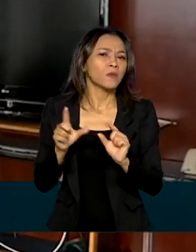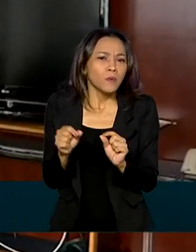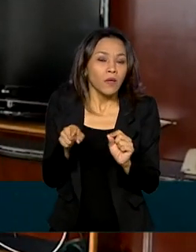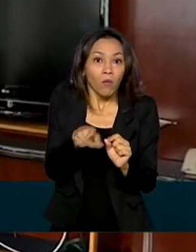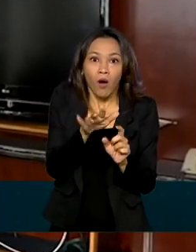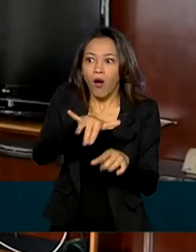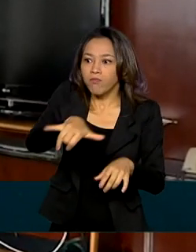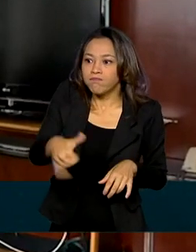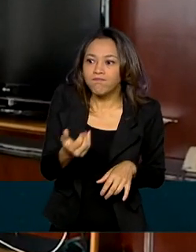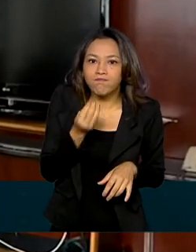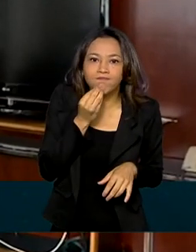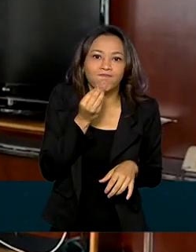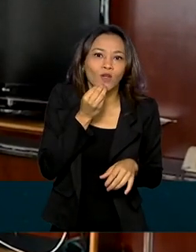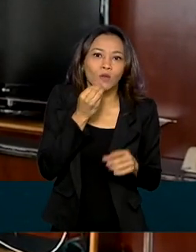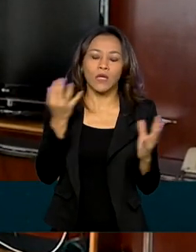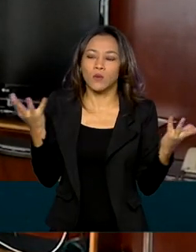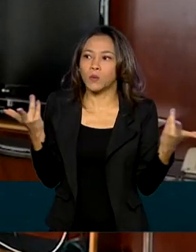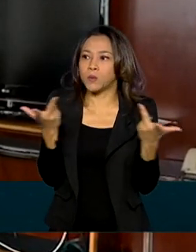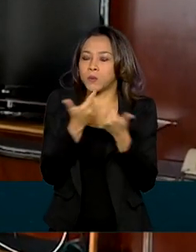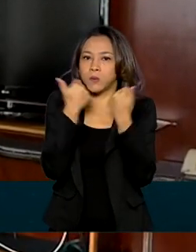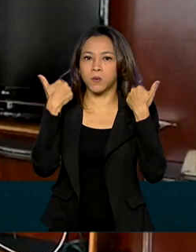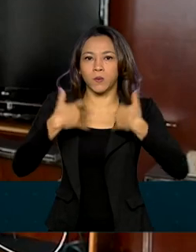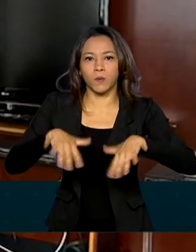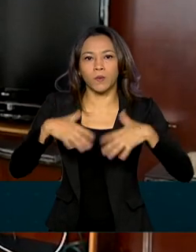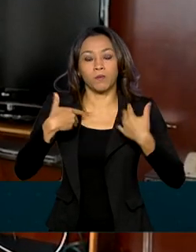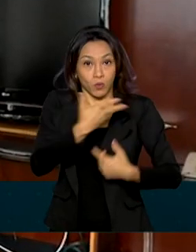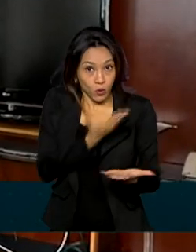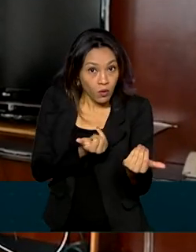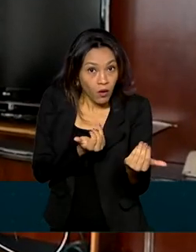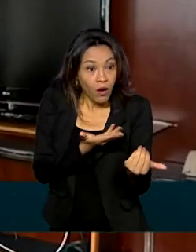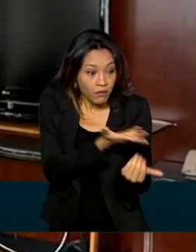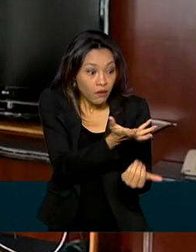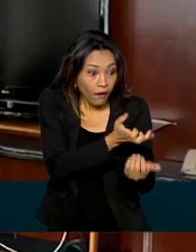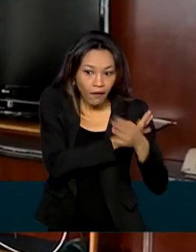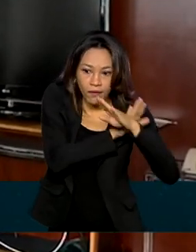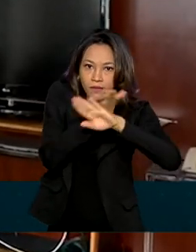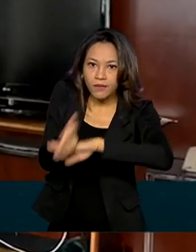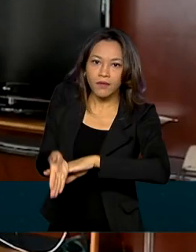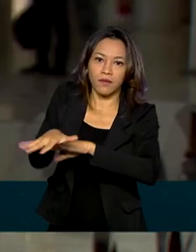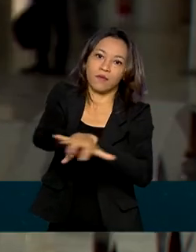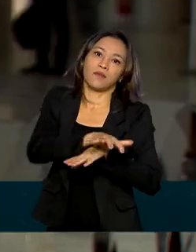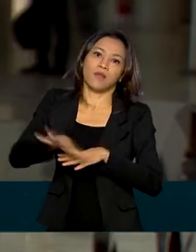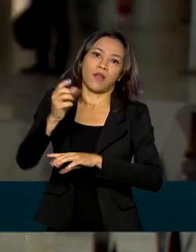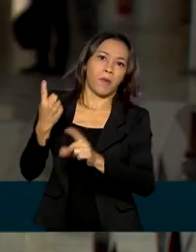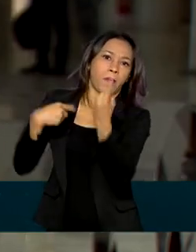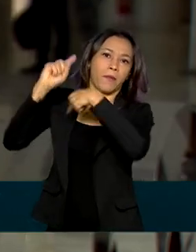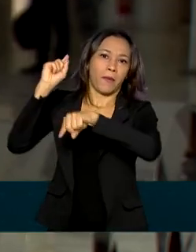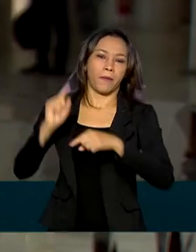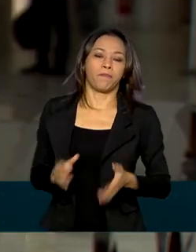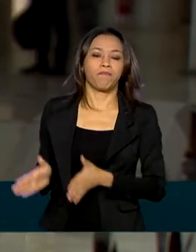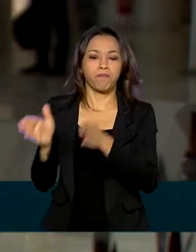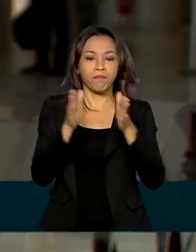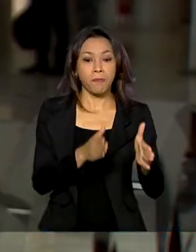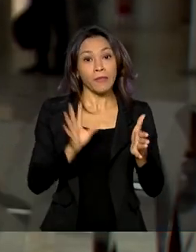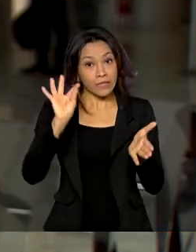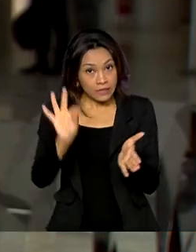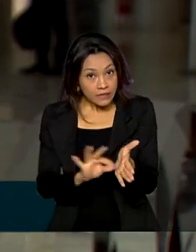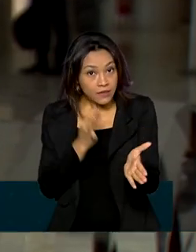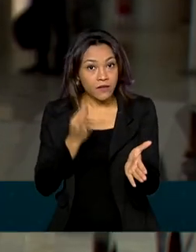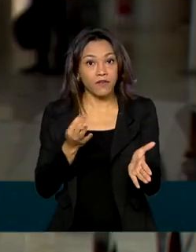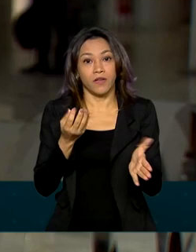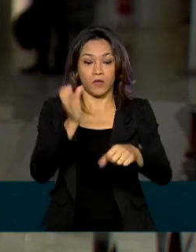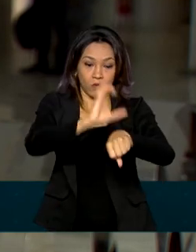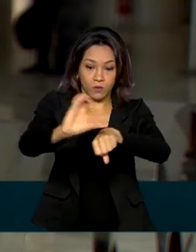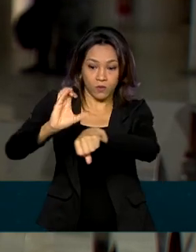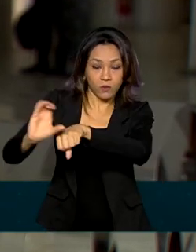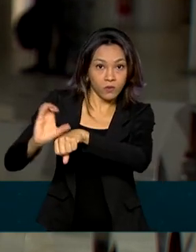oportunidade extraordinária para jovens que queiram entrar nessa carreira promissora. Para se inscrever em um dos cursos